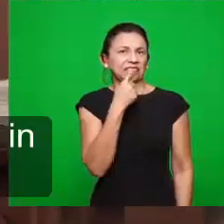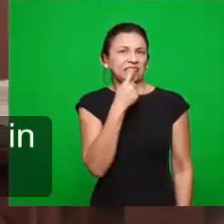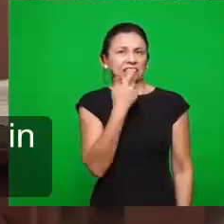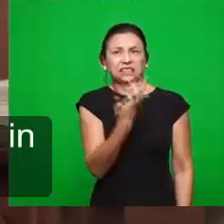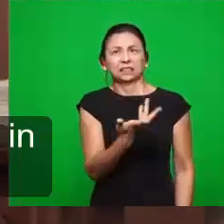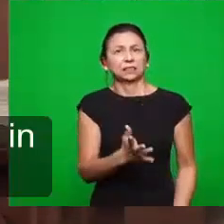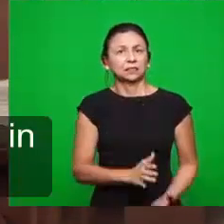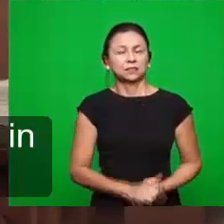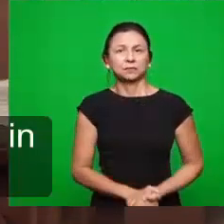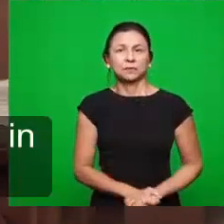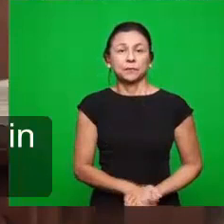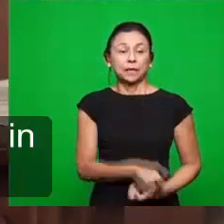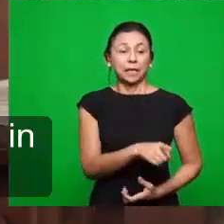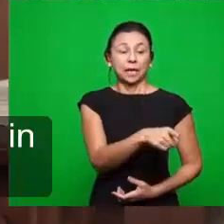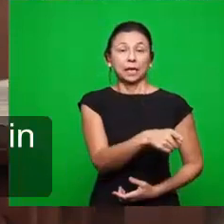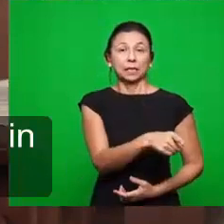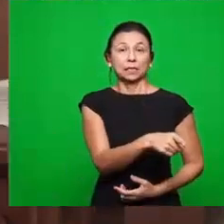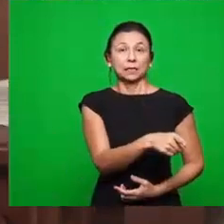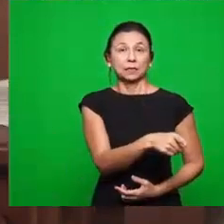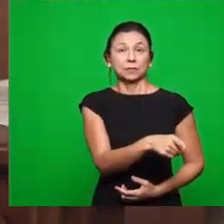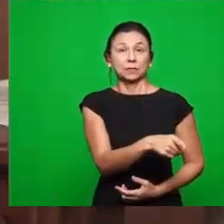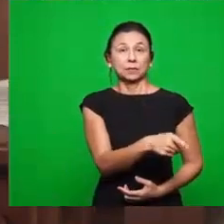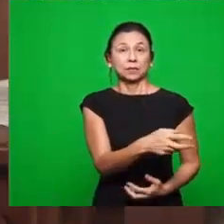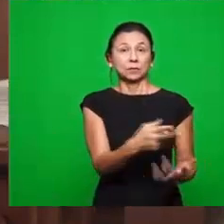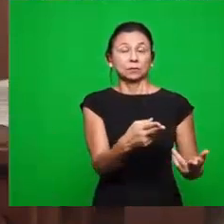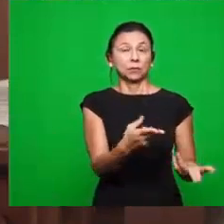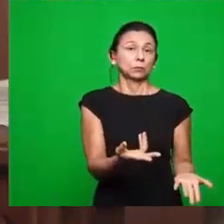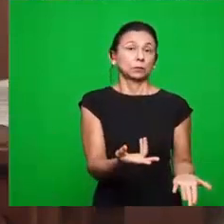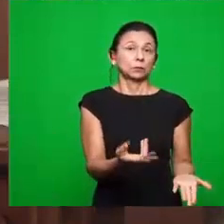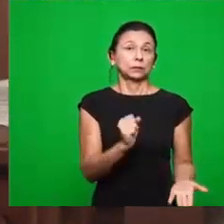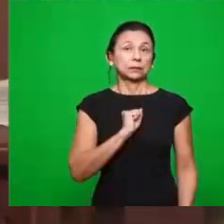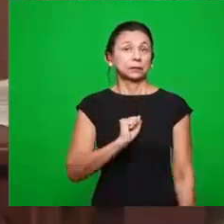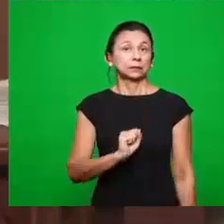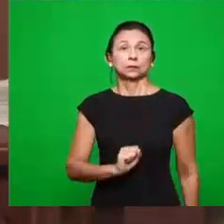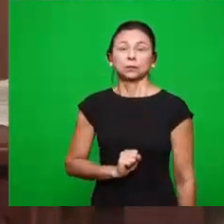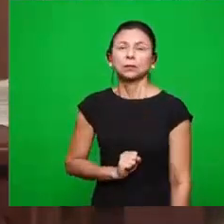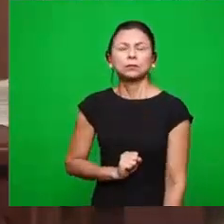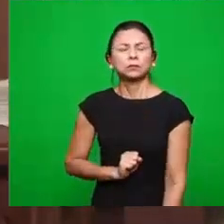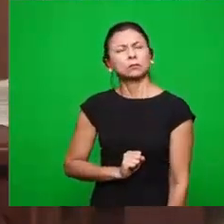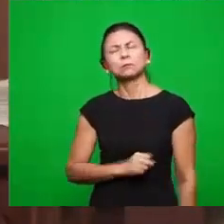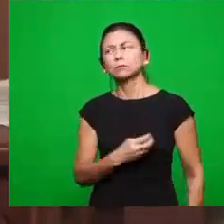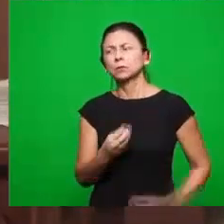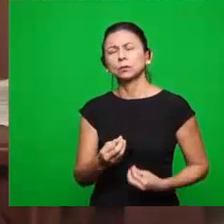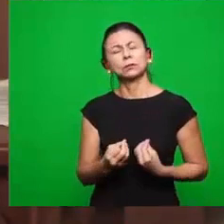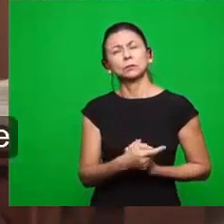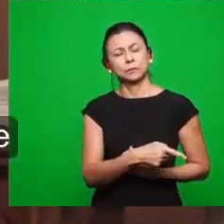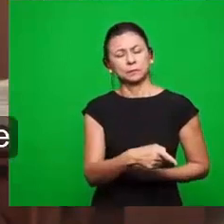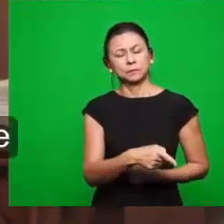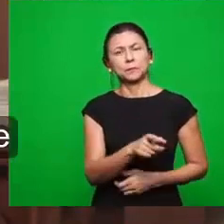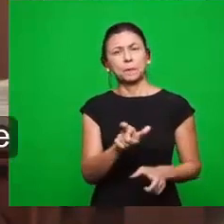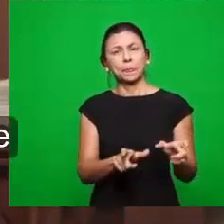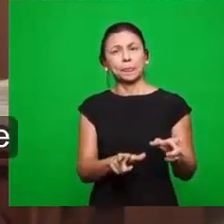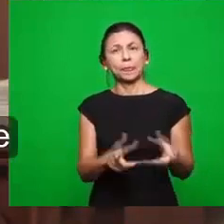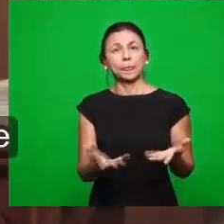Deus. E colocam o homem nisso. Como o homem passou a ser dependente